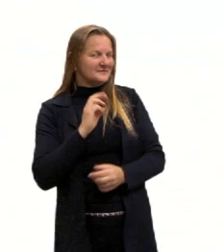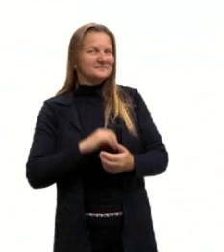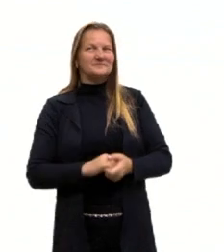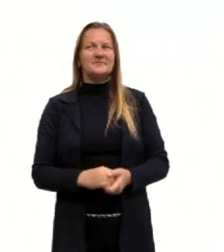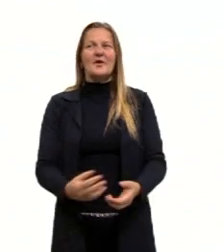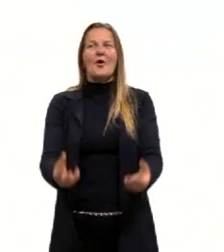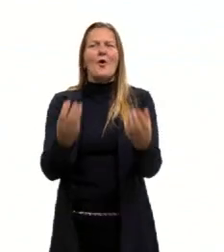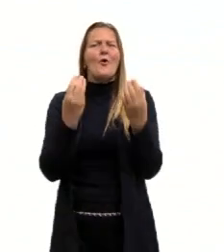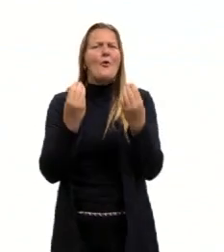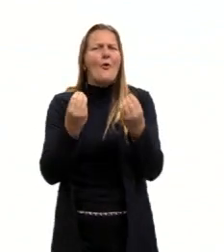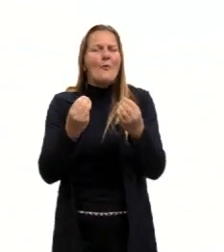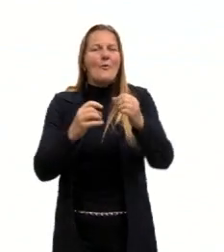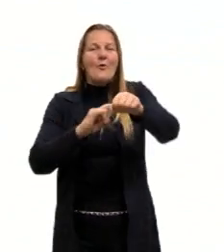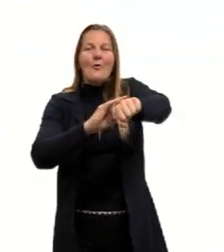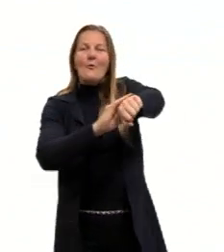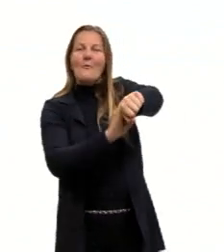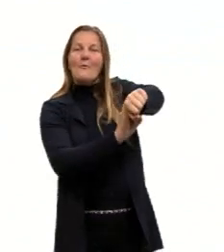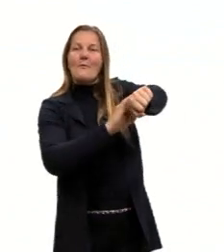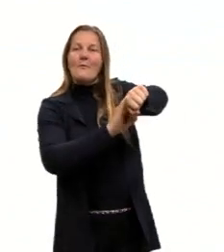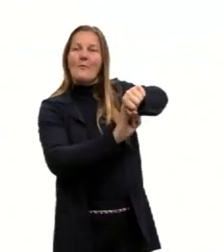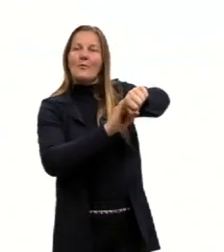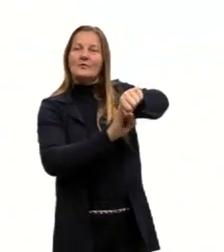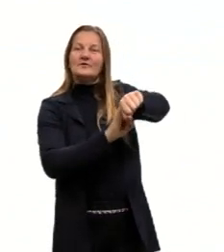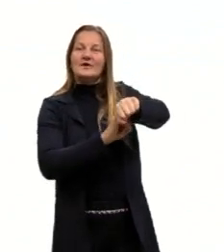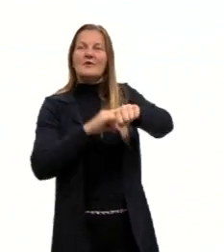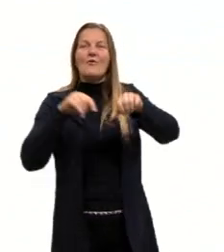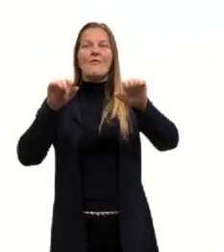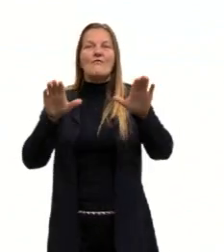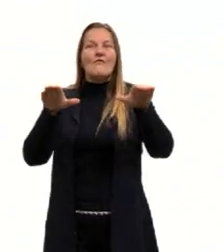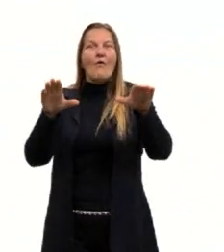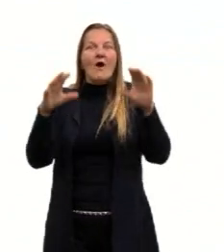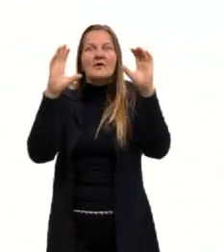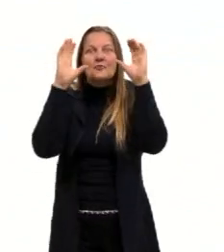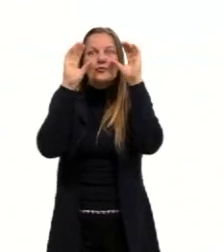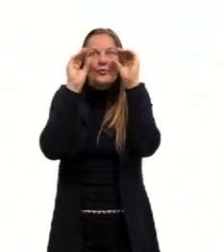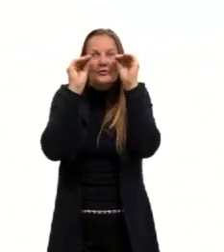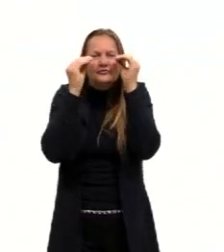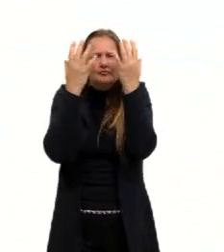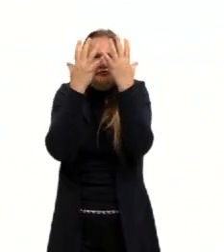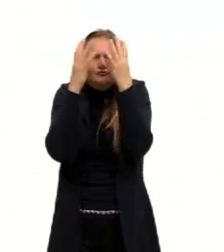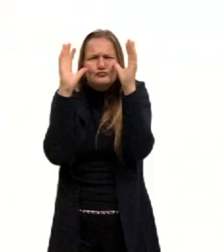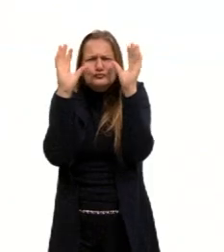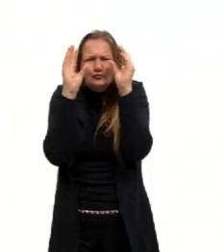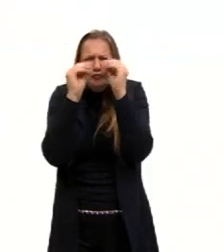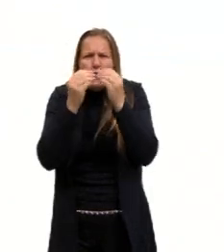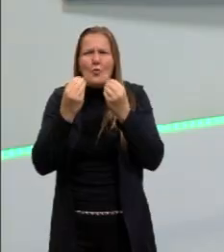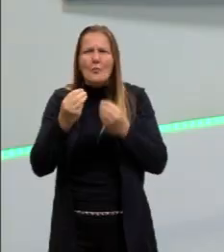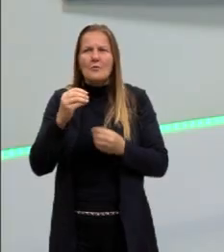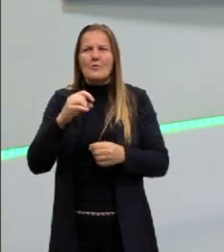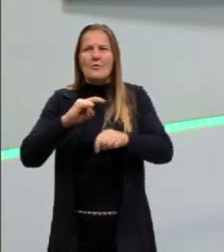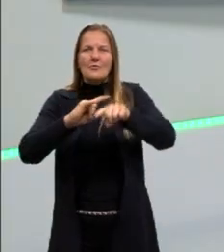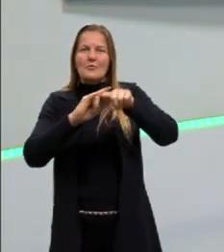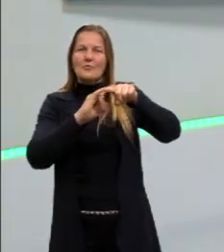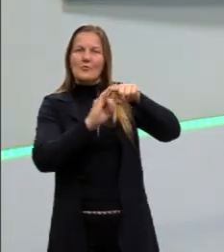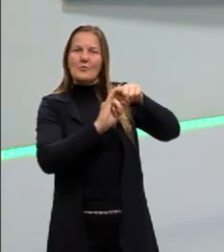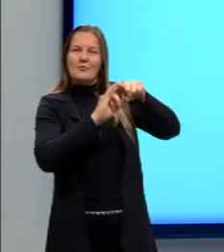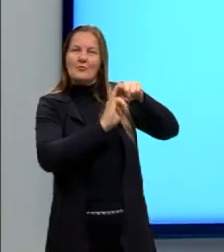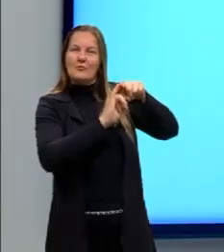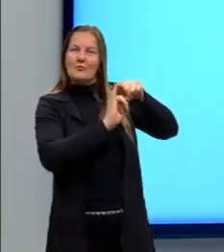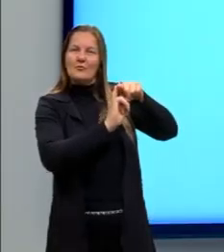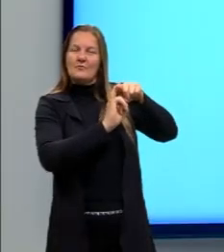Como o morcego consegue então voar no escuro? Aqui a gente tem uma fotinho do morcego, bem bonitinho.